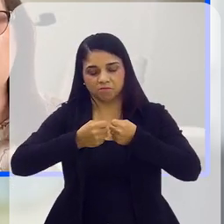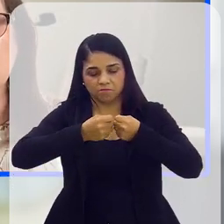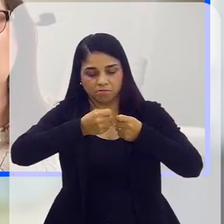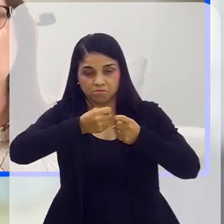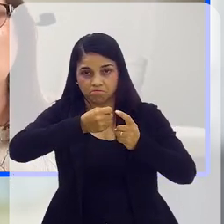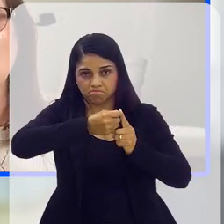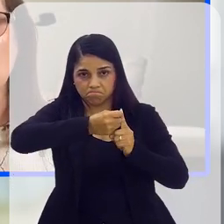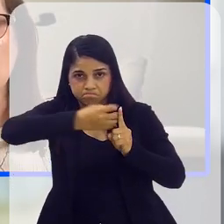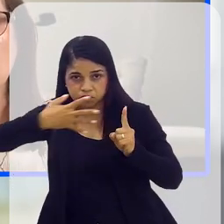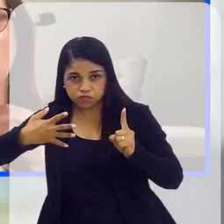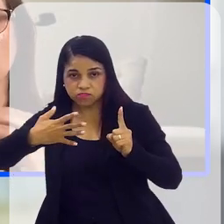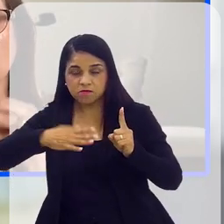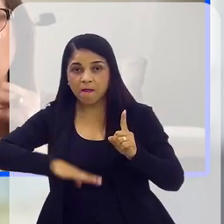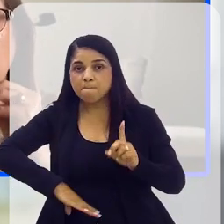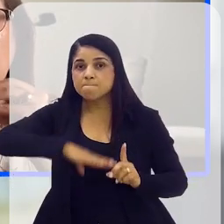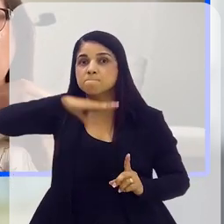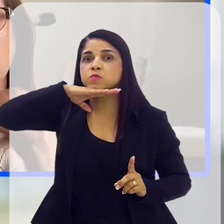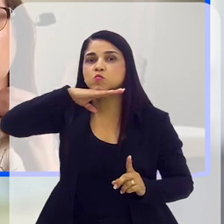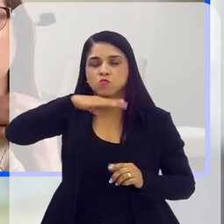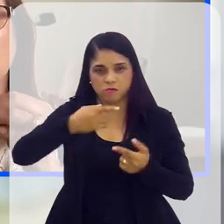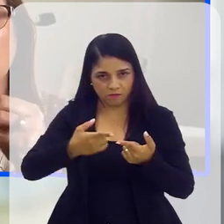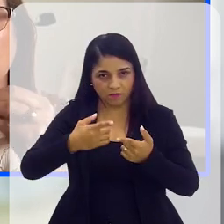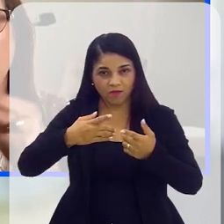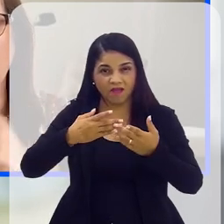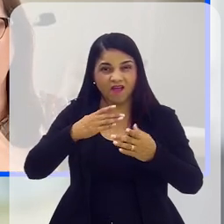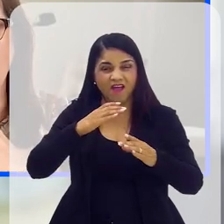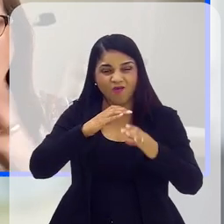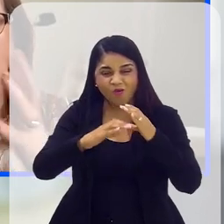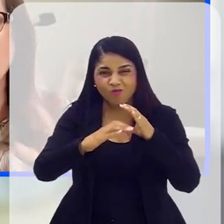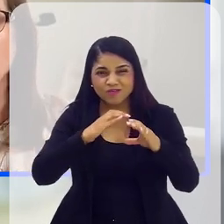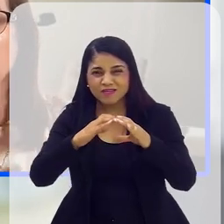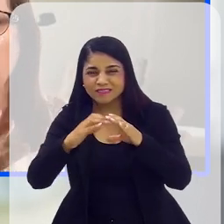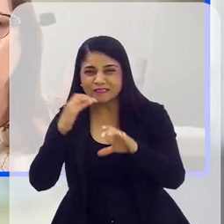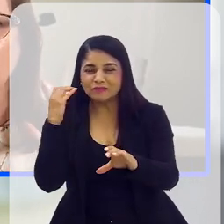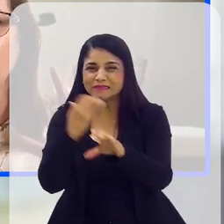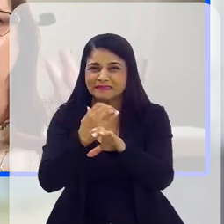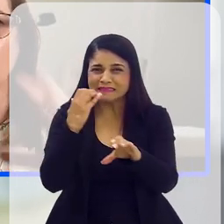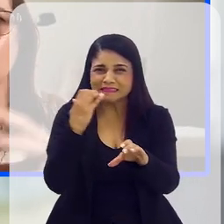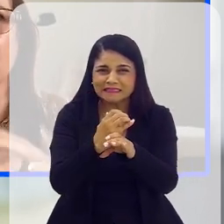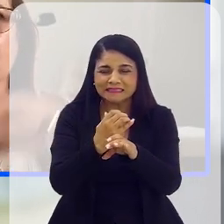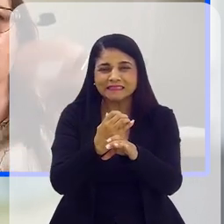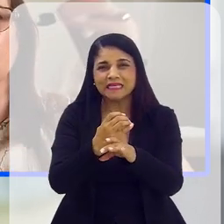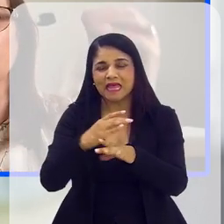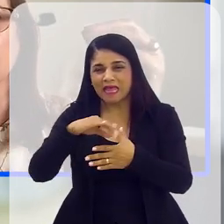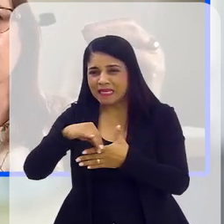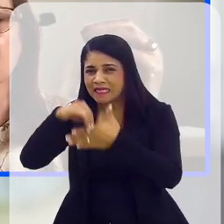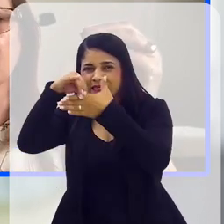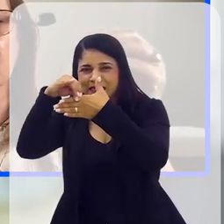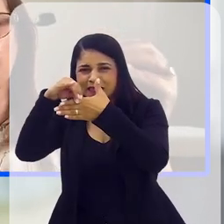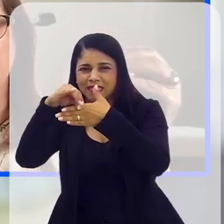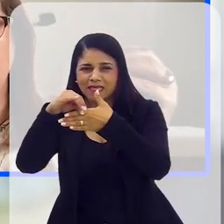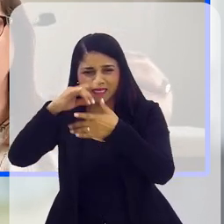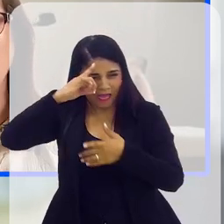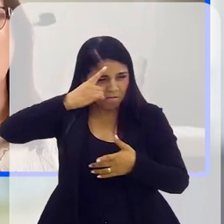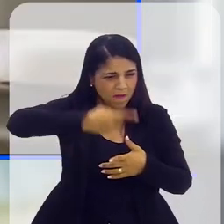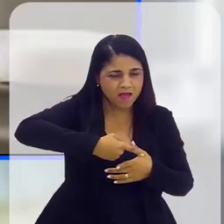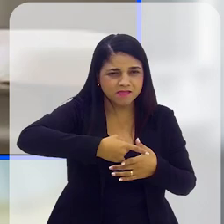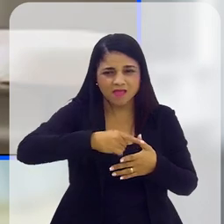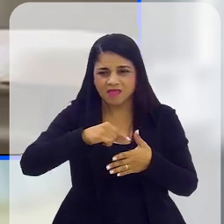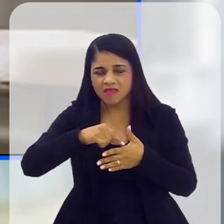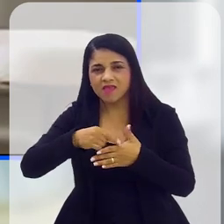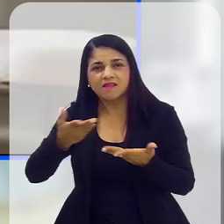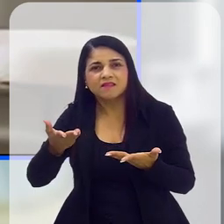organizacional ruim, a diferença de comunicação, essa falha na comunicação entre líder e liderado,